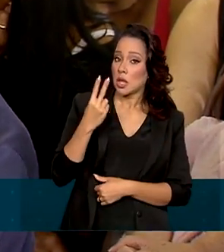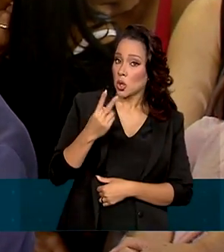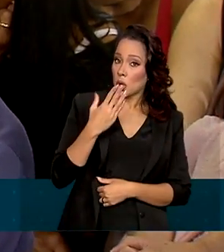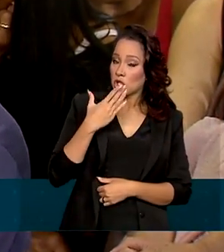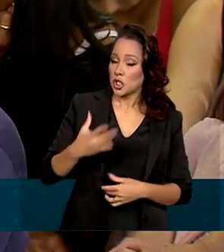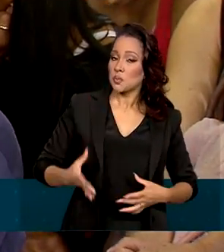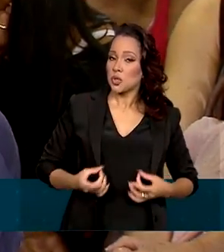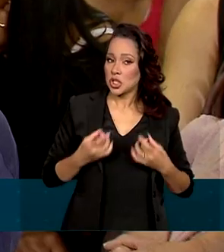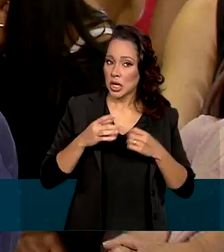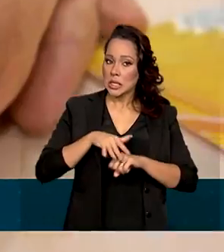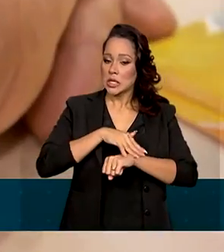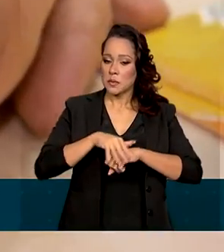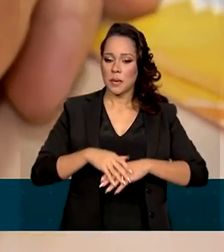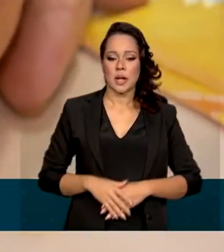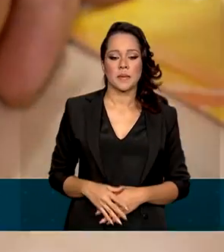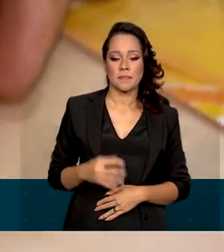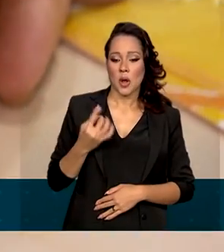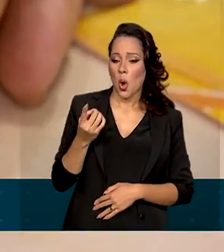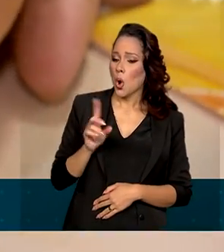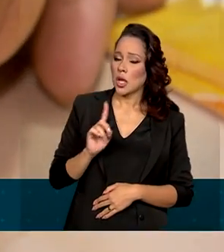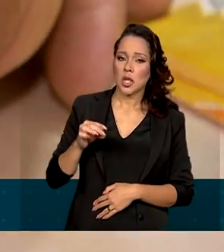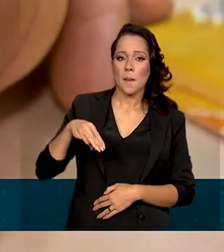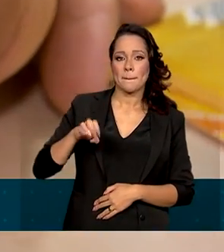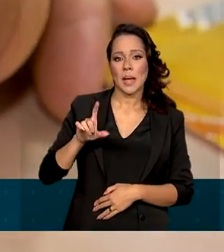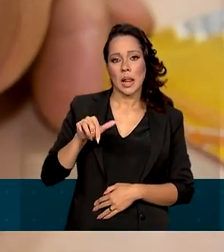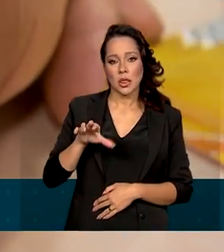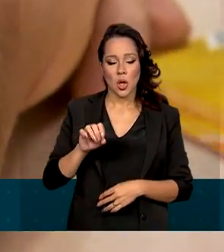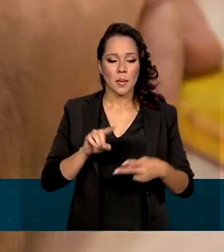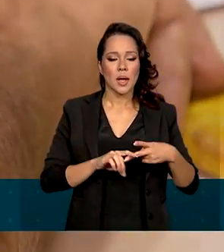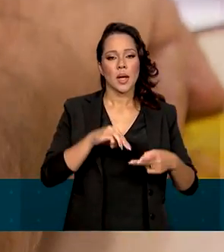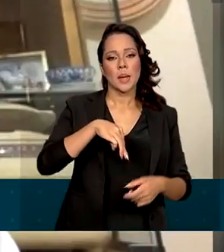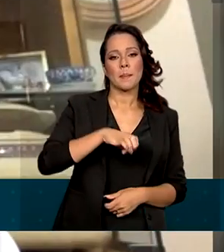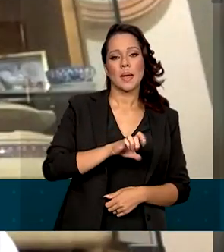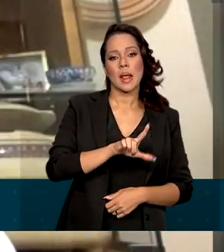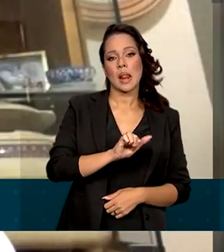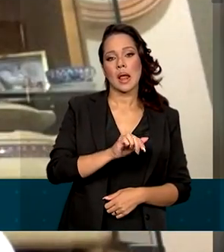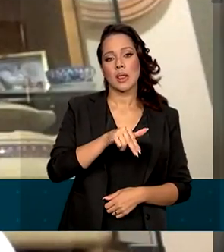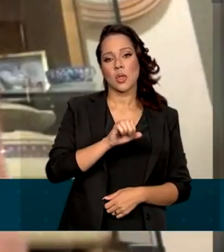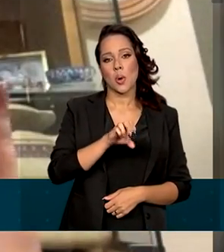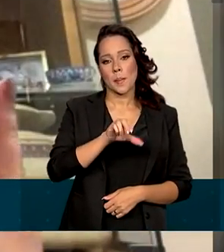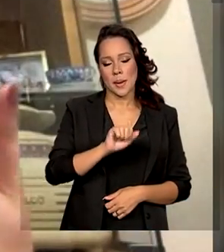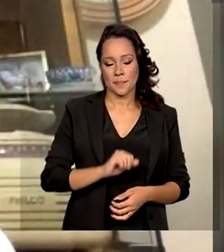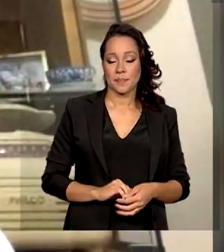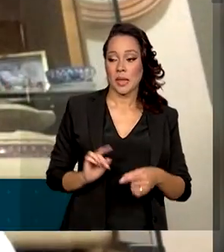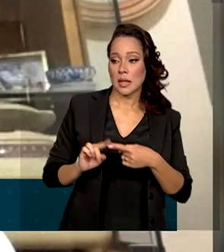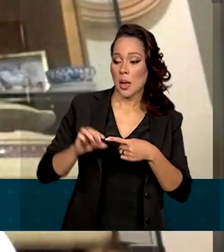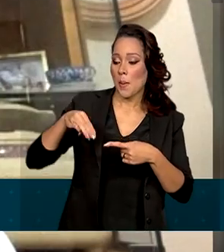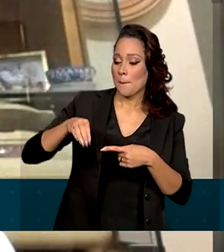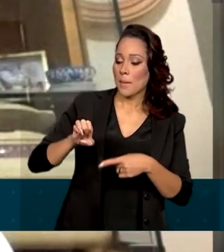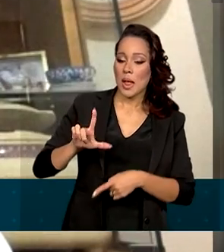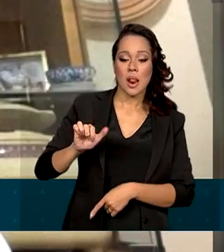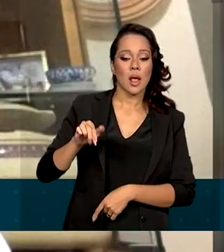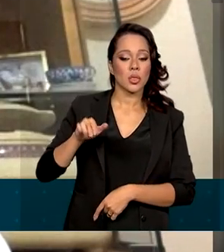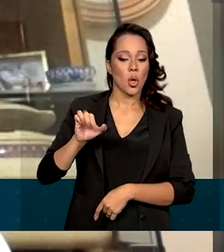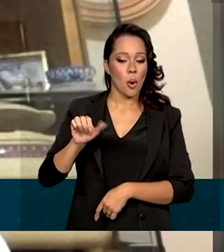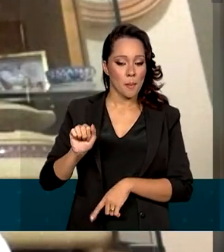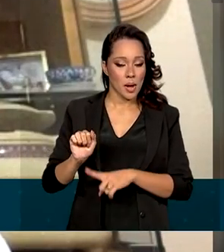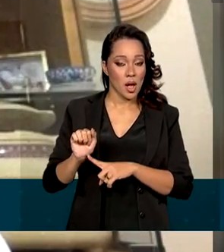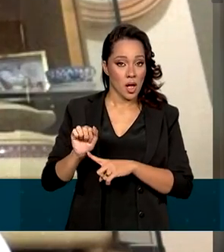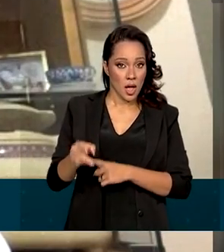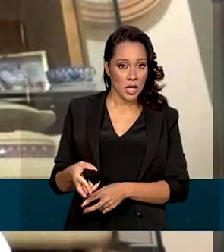tipos de câncer de pele, o não melanoma e o melanoma. O melanoma é o câncer de pele que é